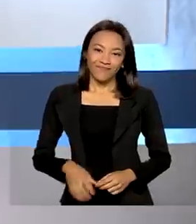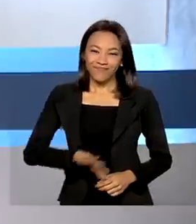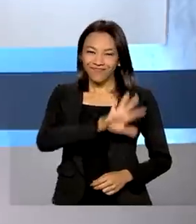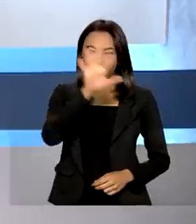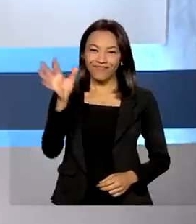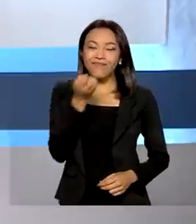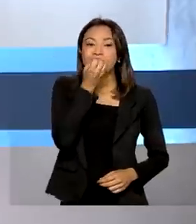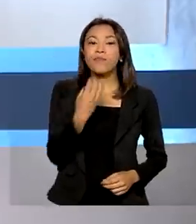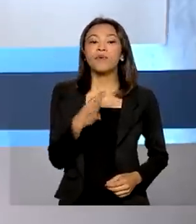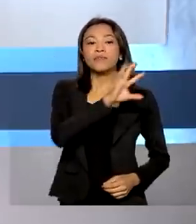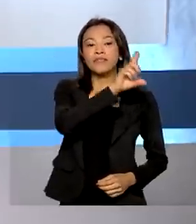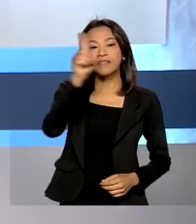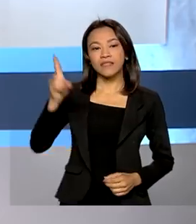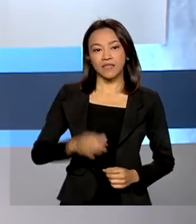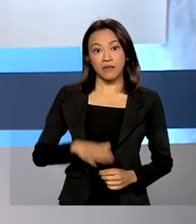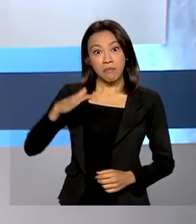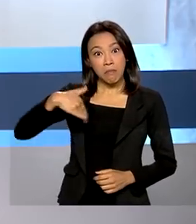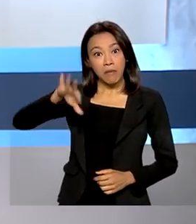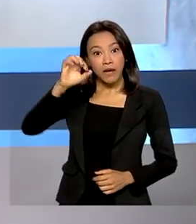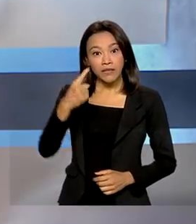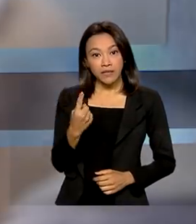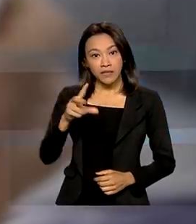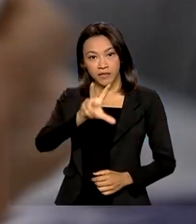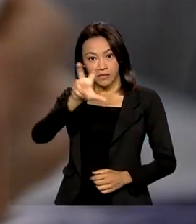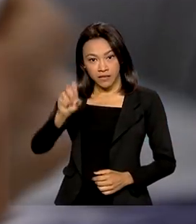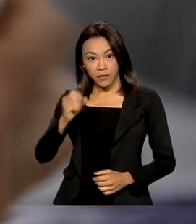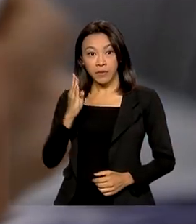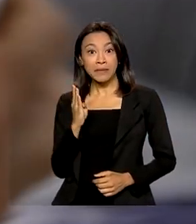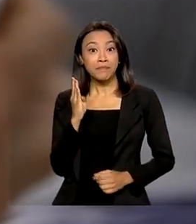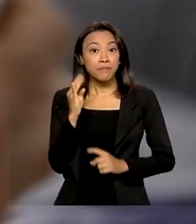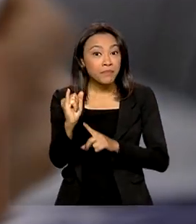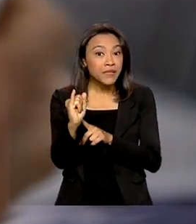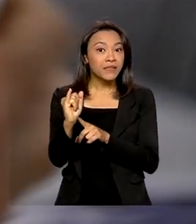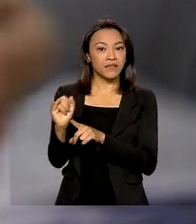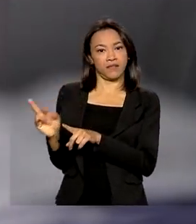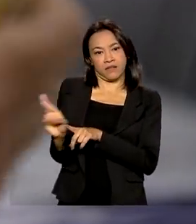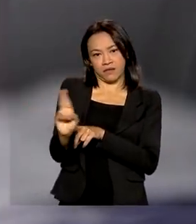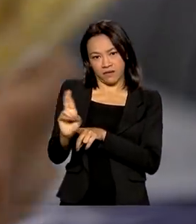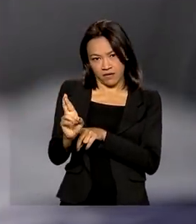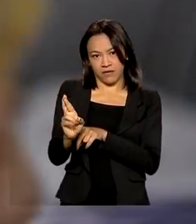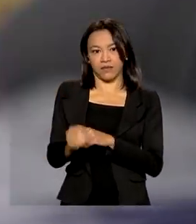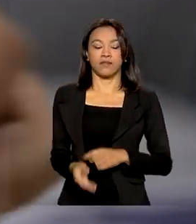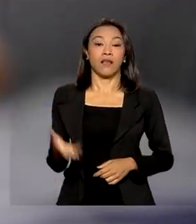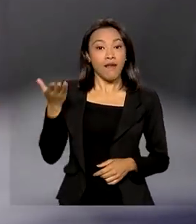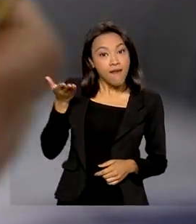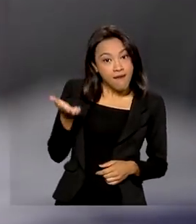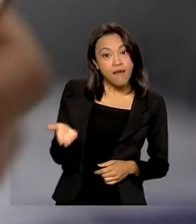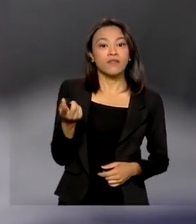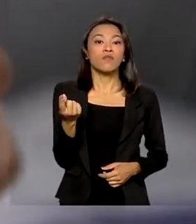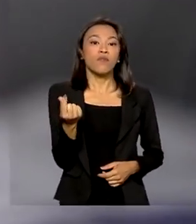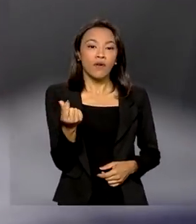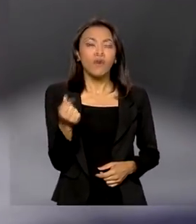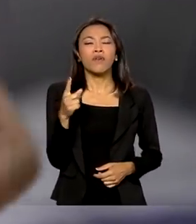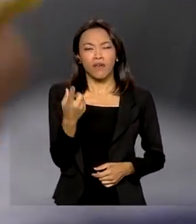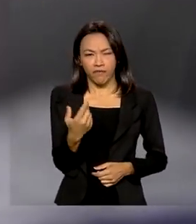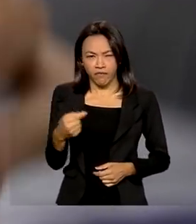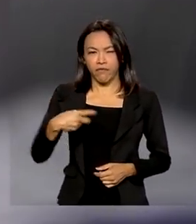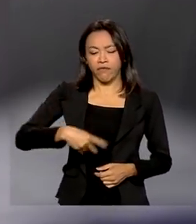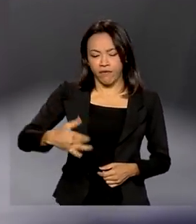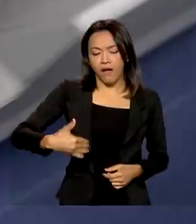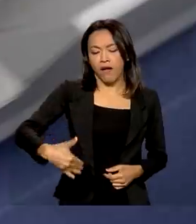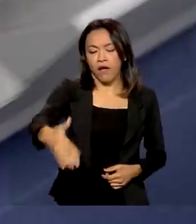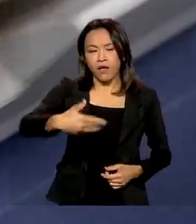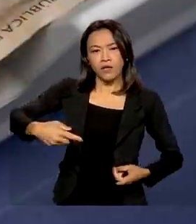Olá, bom dia! Mais de 150 bilhões de reais. Esse é o valor que deve movimentar a